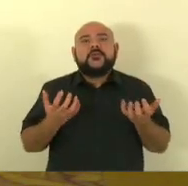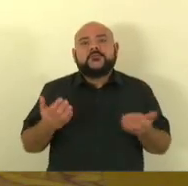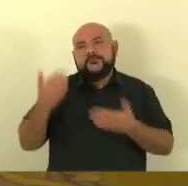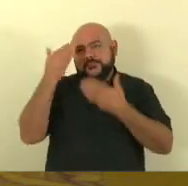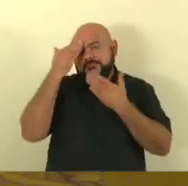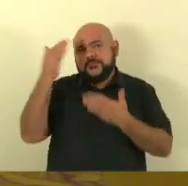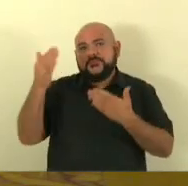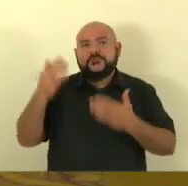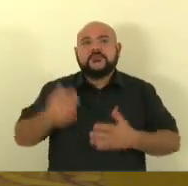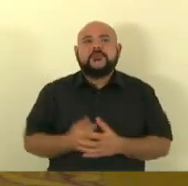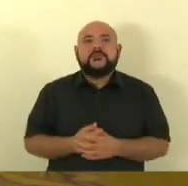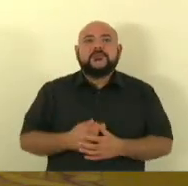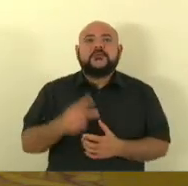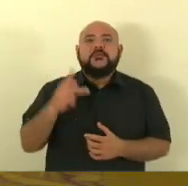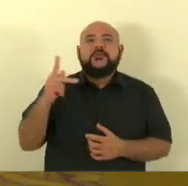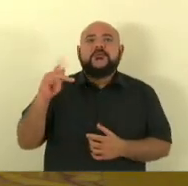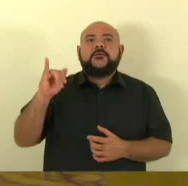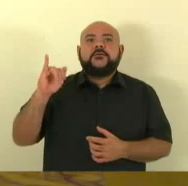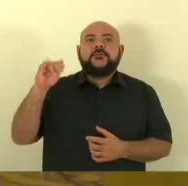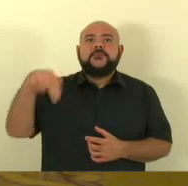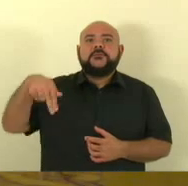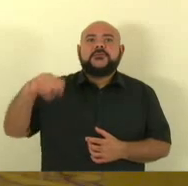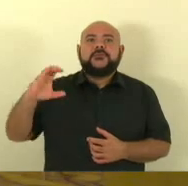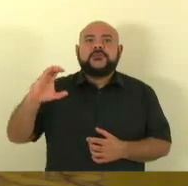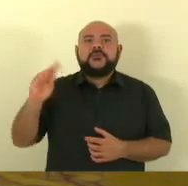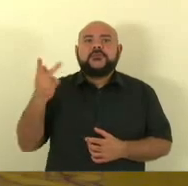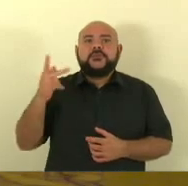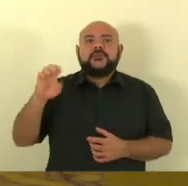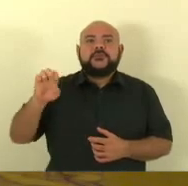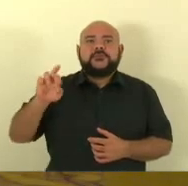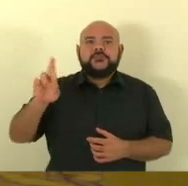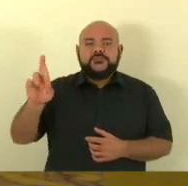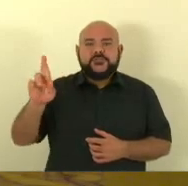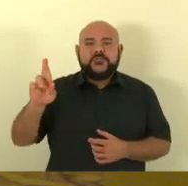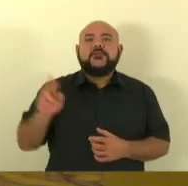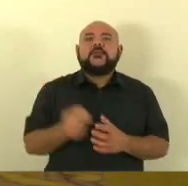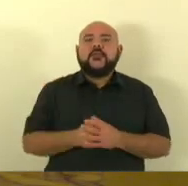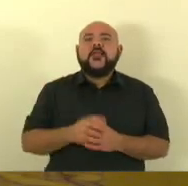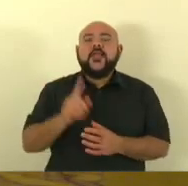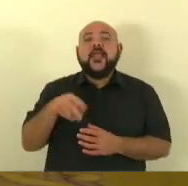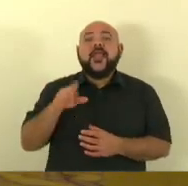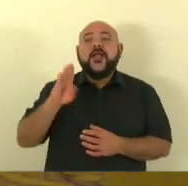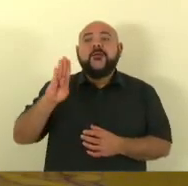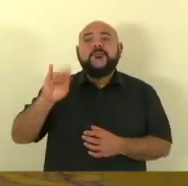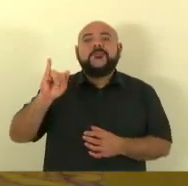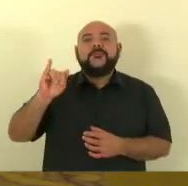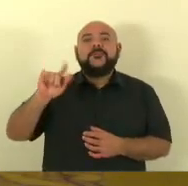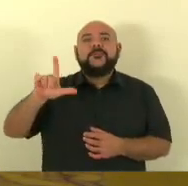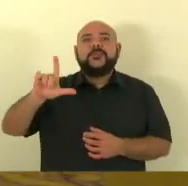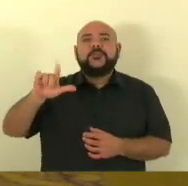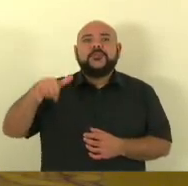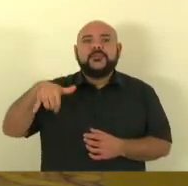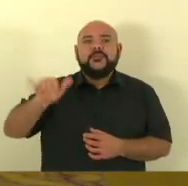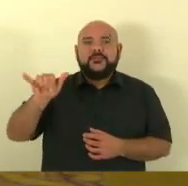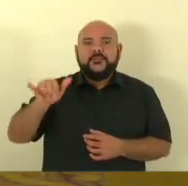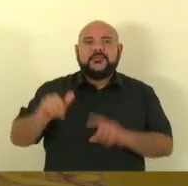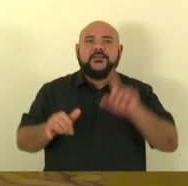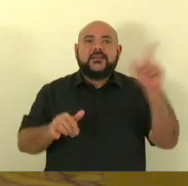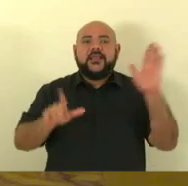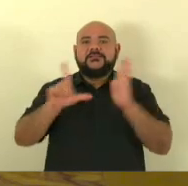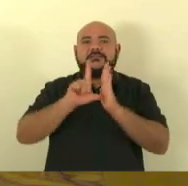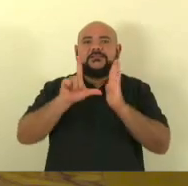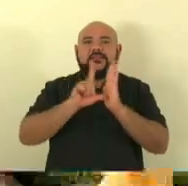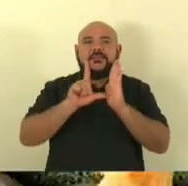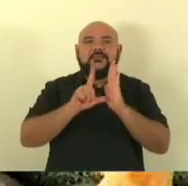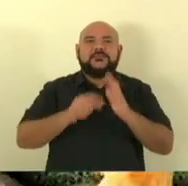Pinscher o Pinscher de nome Billy lá de Linhares ele se envolveu num embate